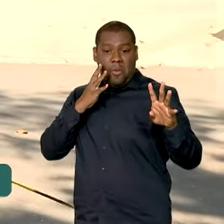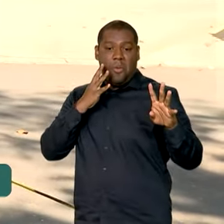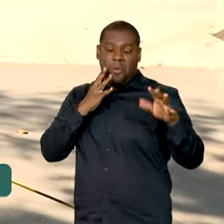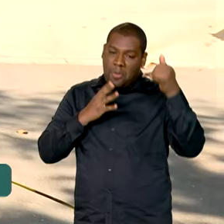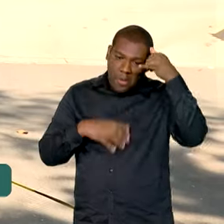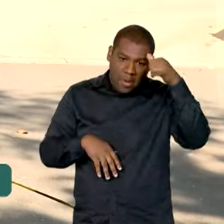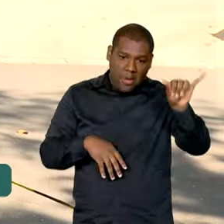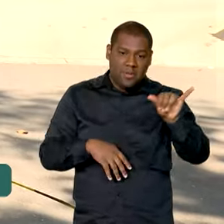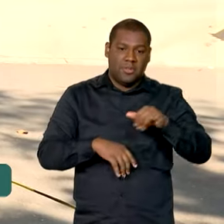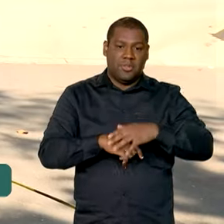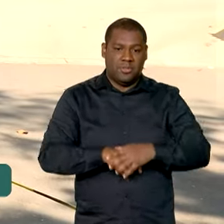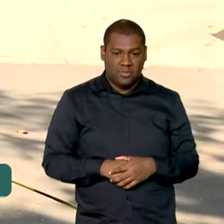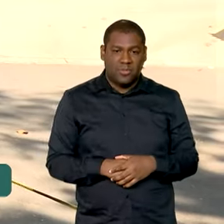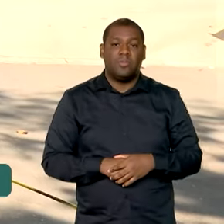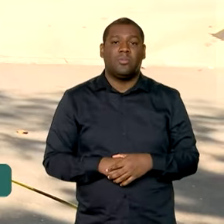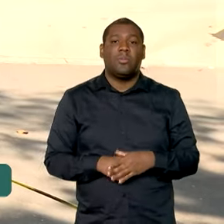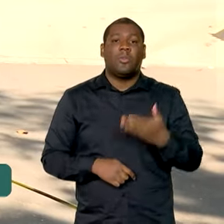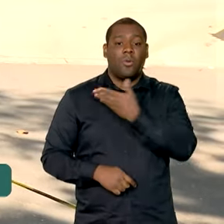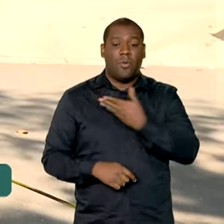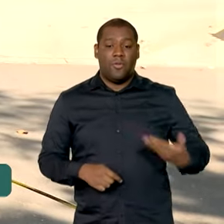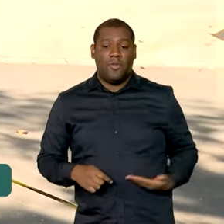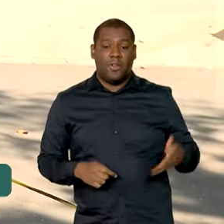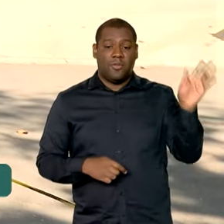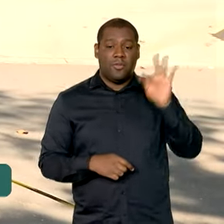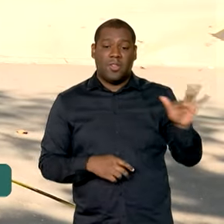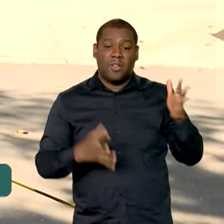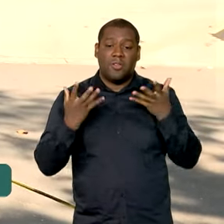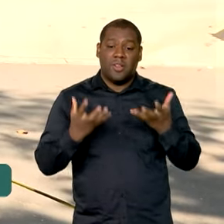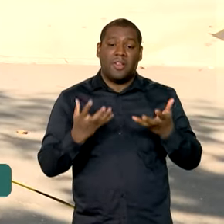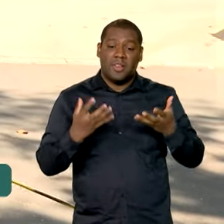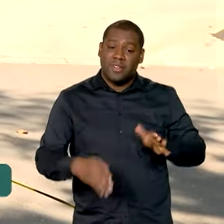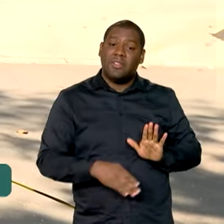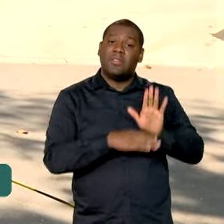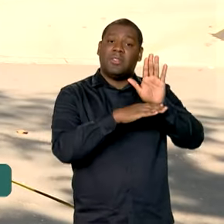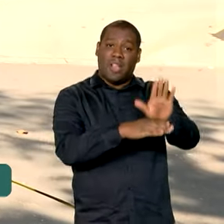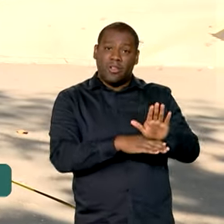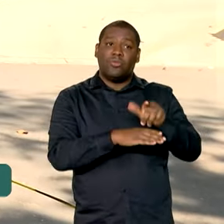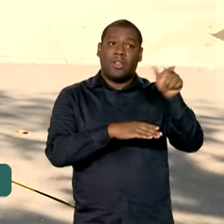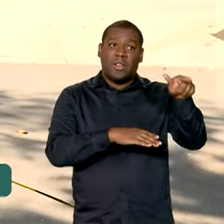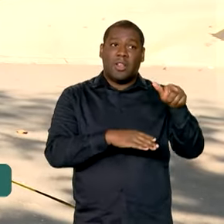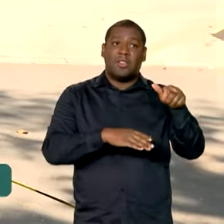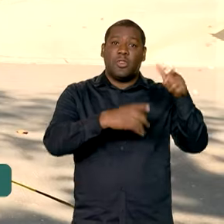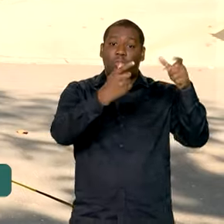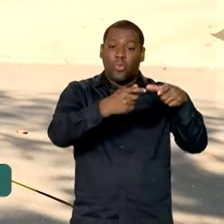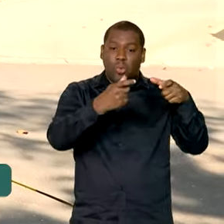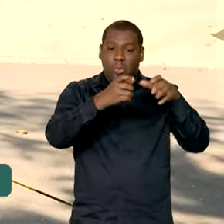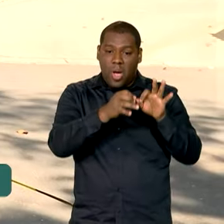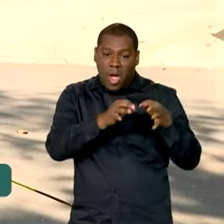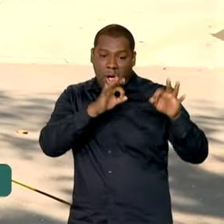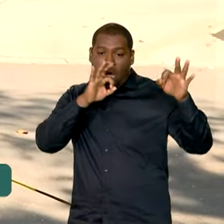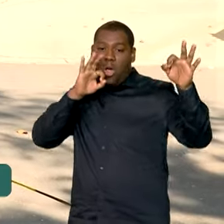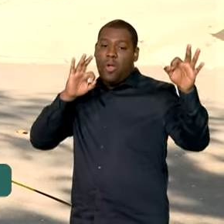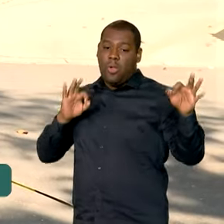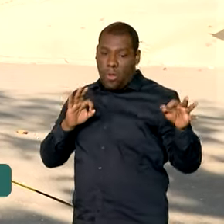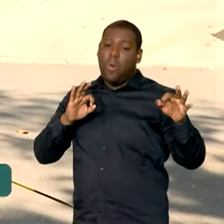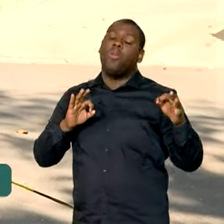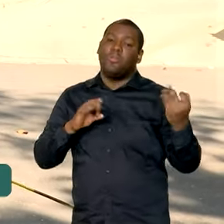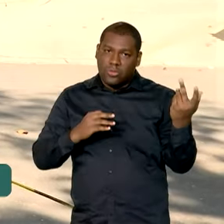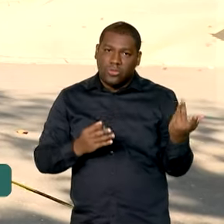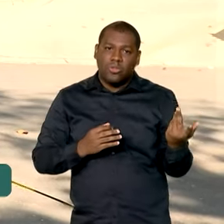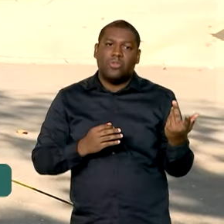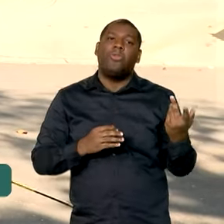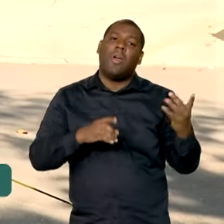localidades mais distantes do Brasil, onde ainda não existe a assistência médica. E o governo já vinha ampliando o seu quadro de